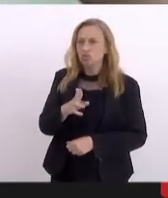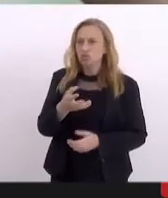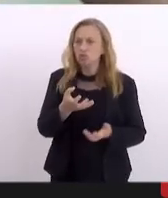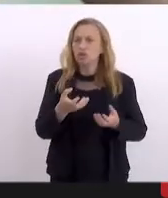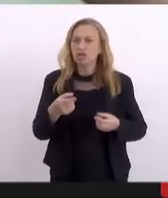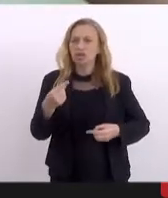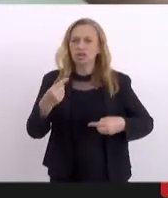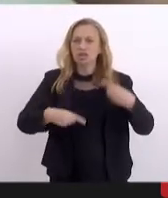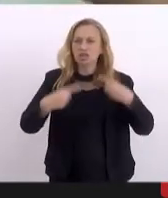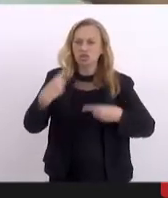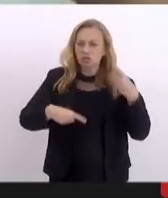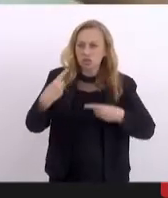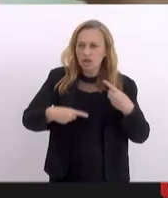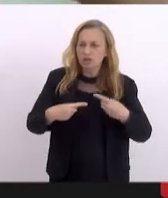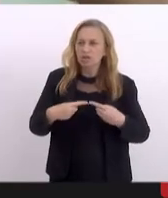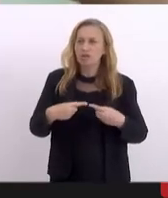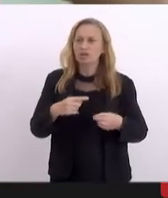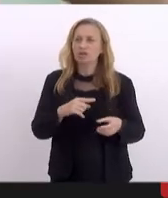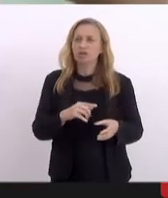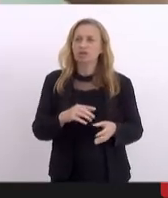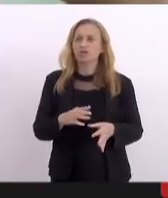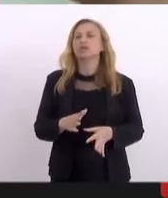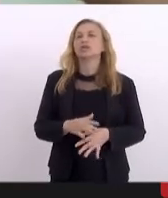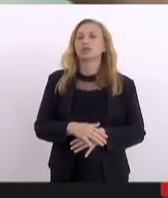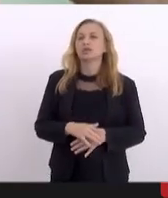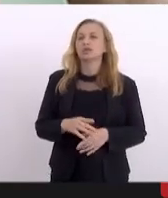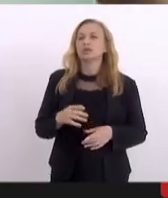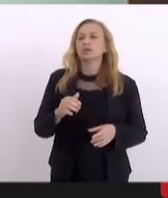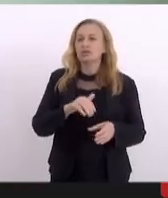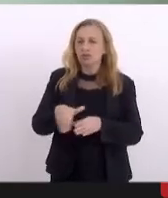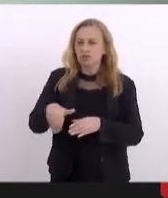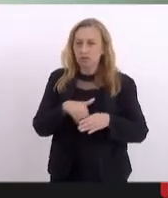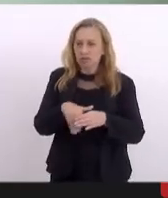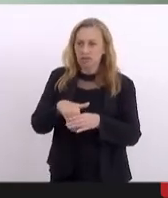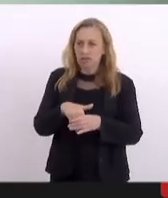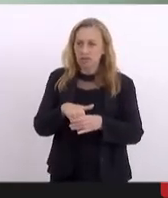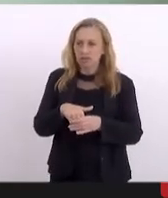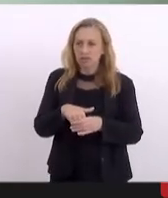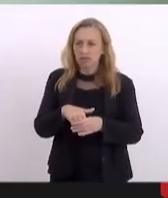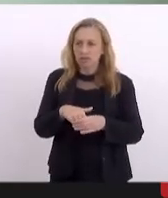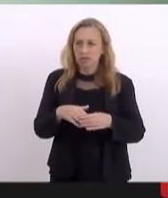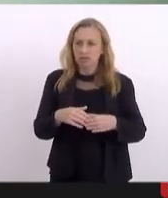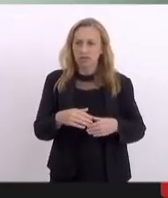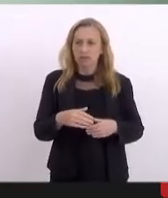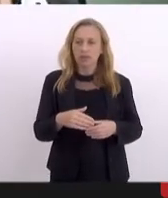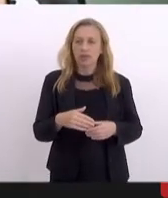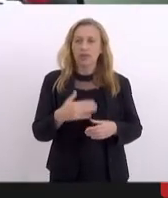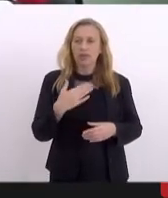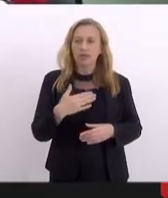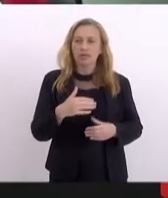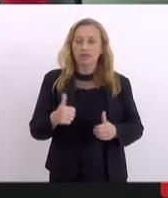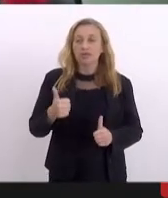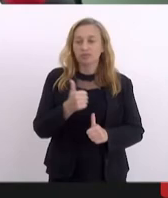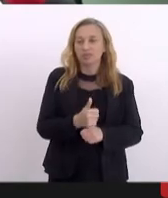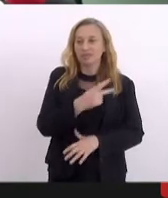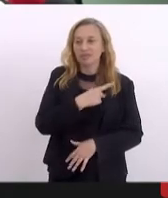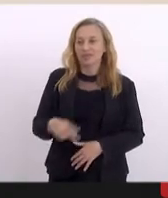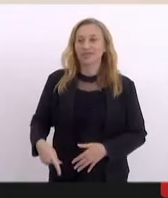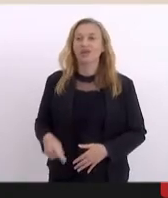aquela fala. Em discussão, não havendo quem queira discutir, em votação, porque eu passei para a senhora a presidência. Ok.